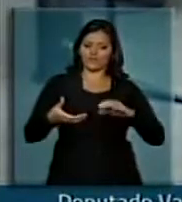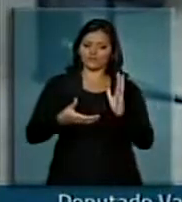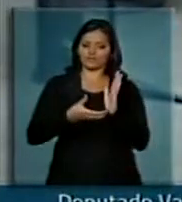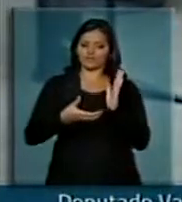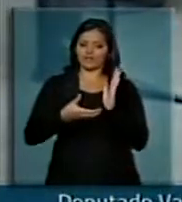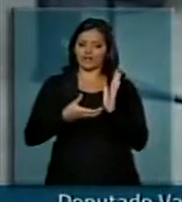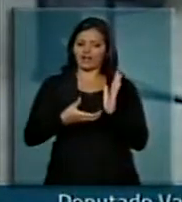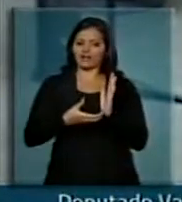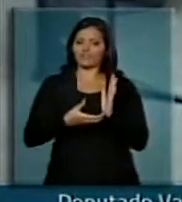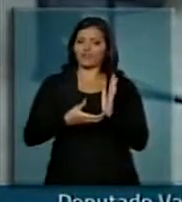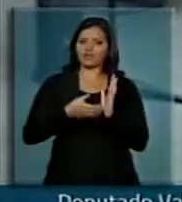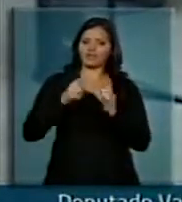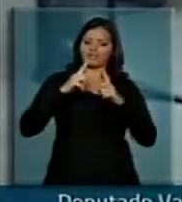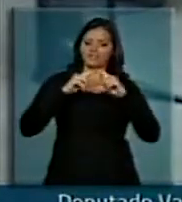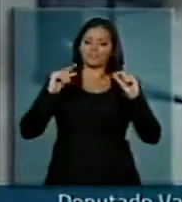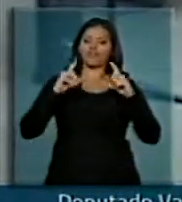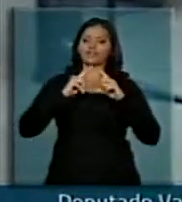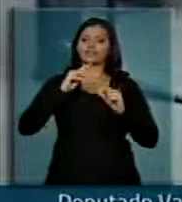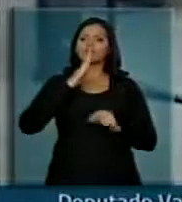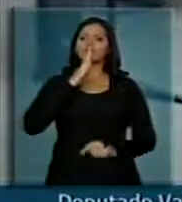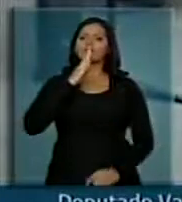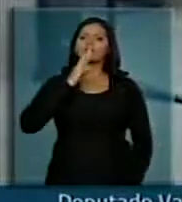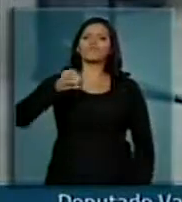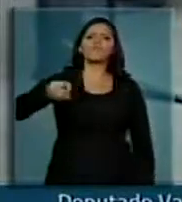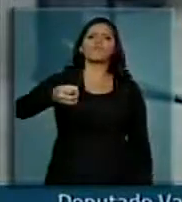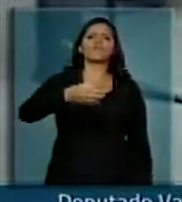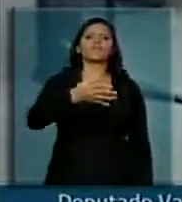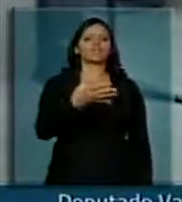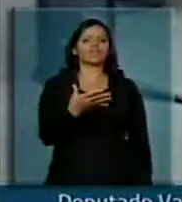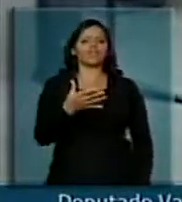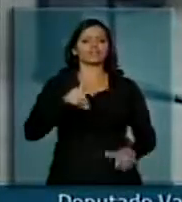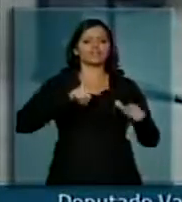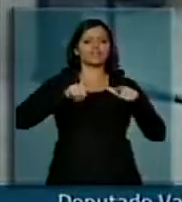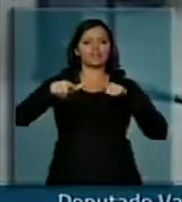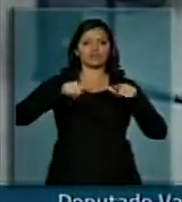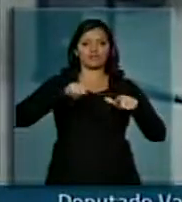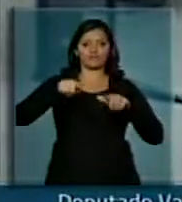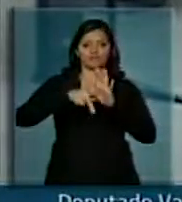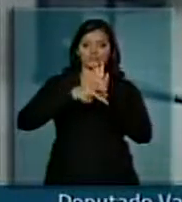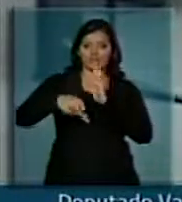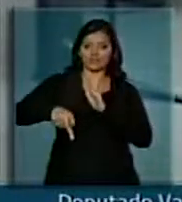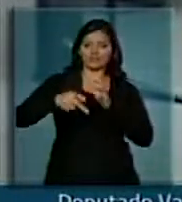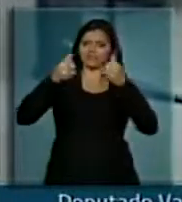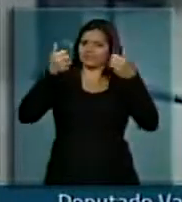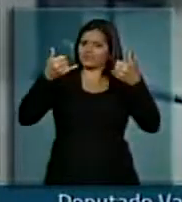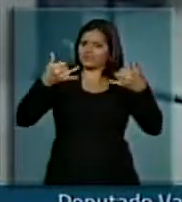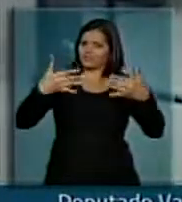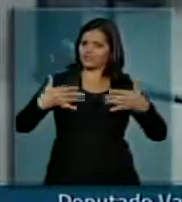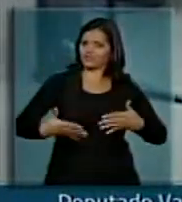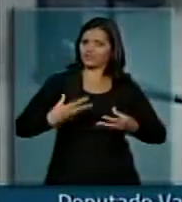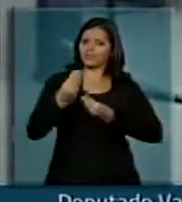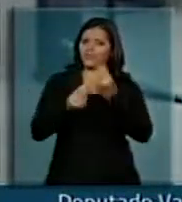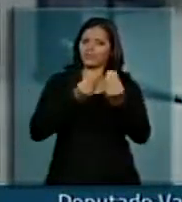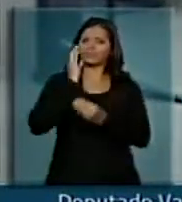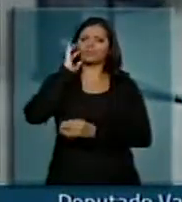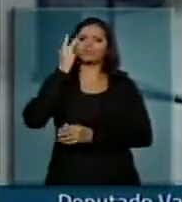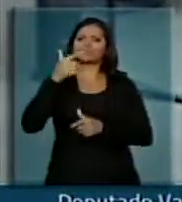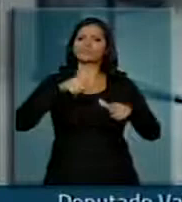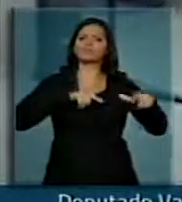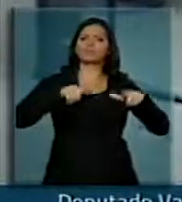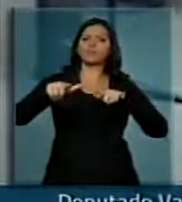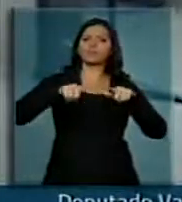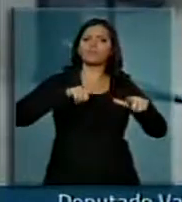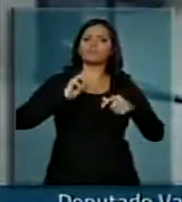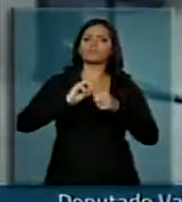dos Deputados, Brasília, para eles uma novidade dos trabalhos aqui, explicando para eles as funções, os trabalhos que nós